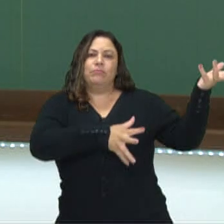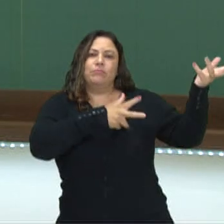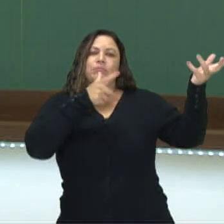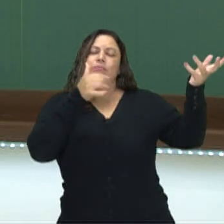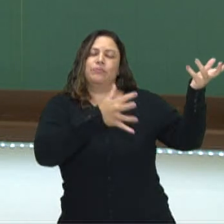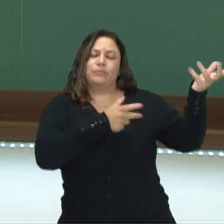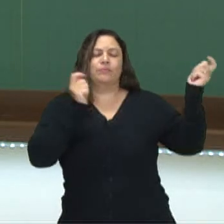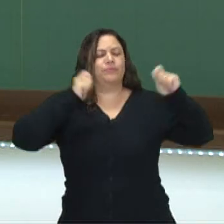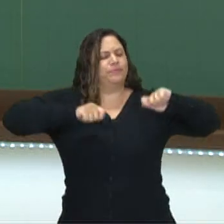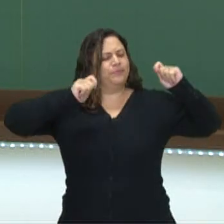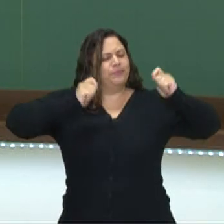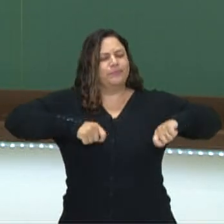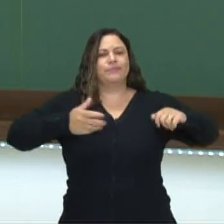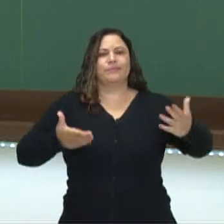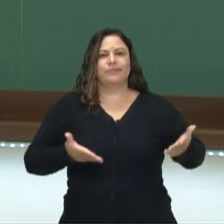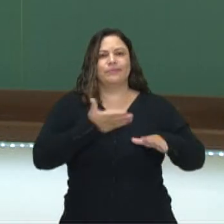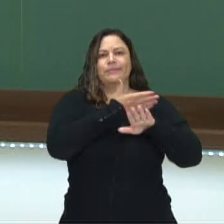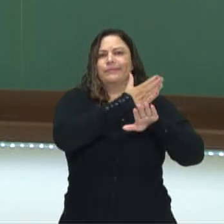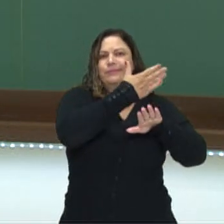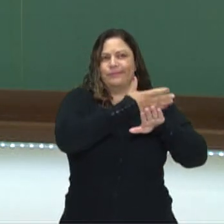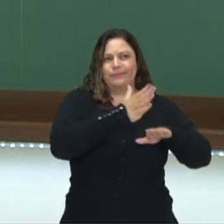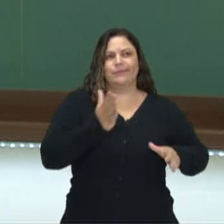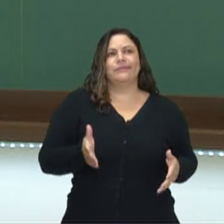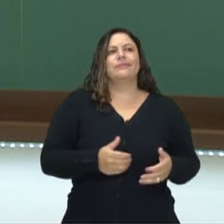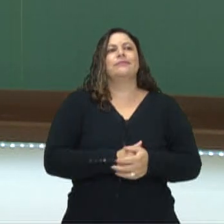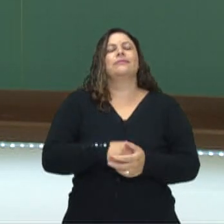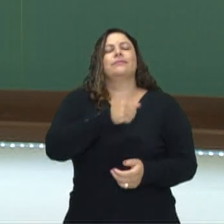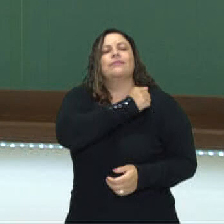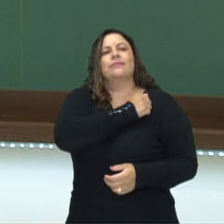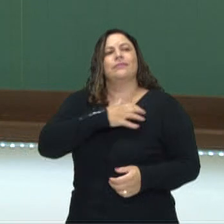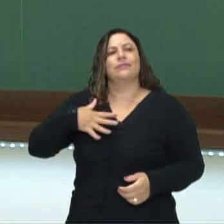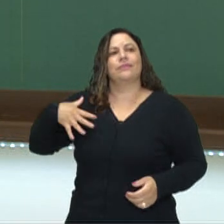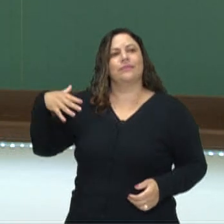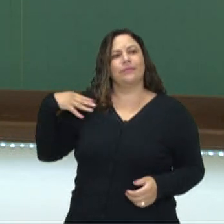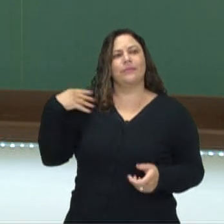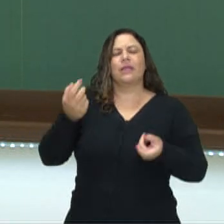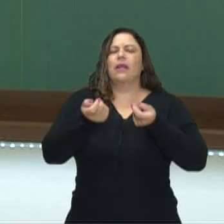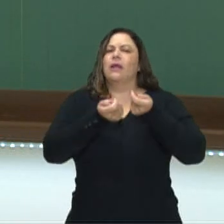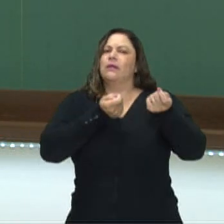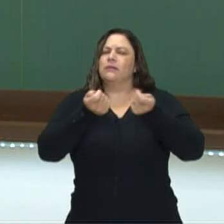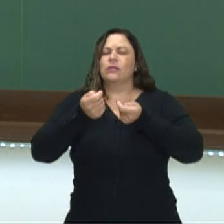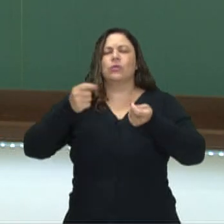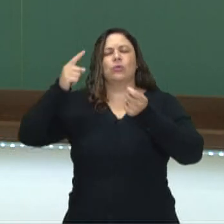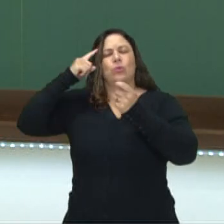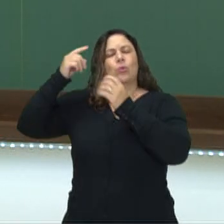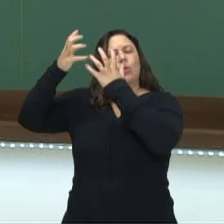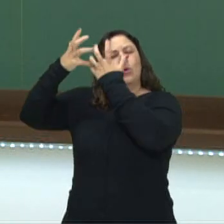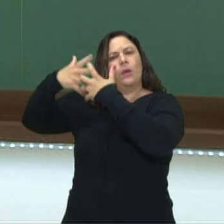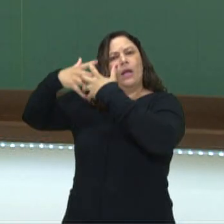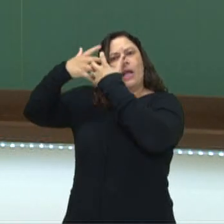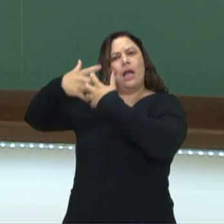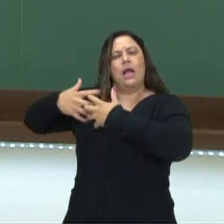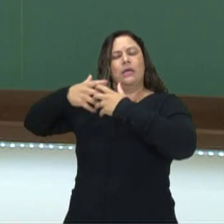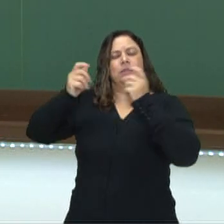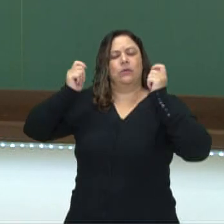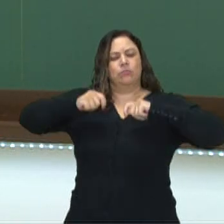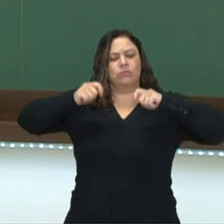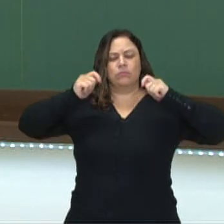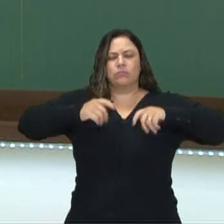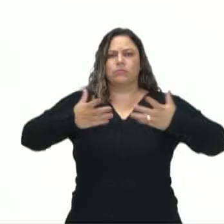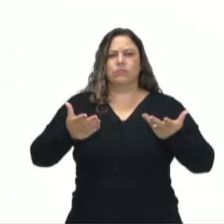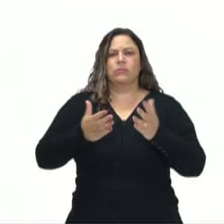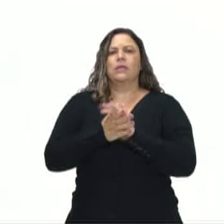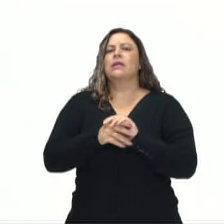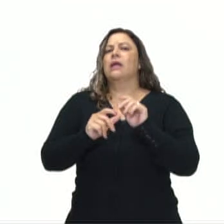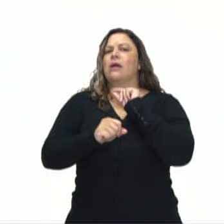bem aquilo que ele faz. Para Aristóteles, no controle racional sobre o nosso agir, é necessário fugir dos